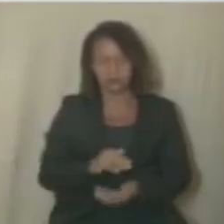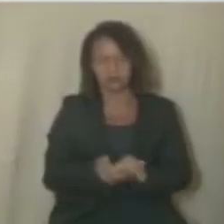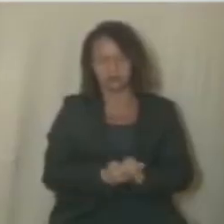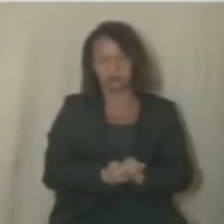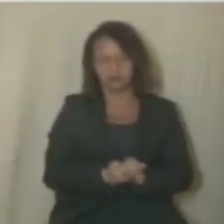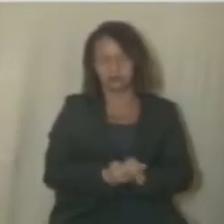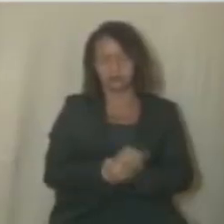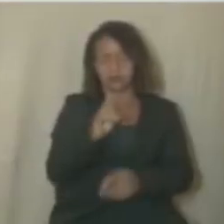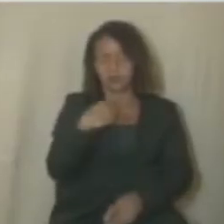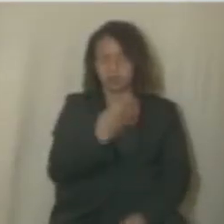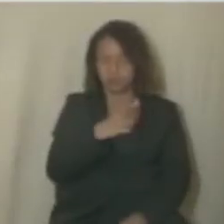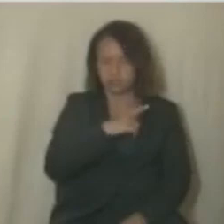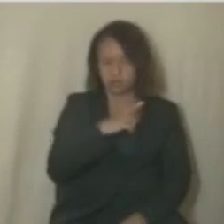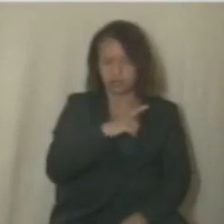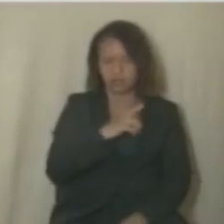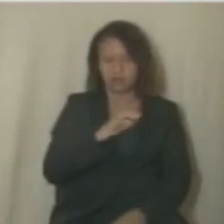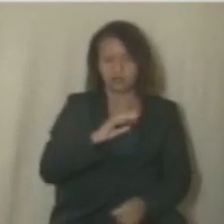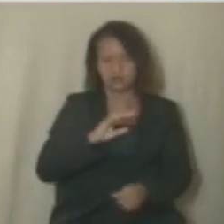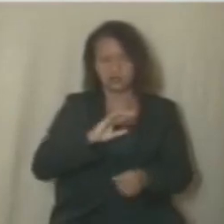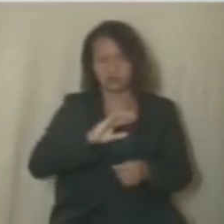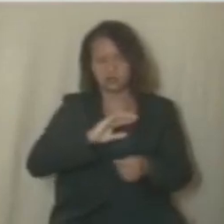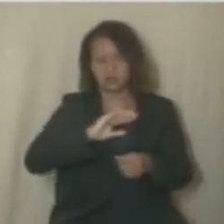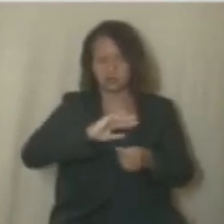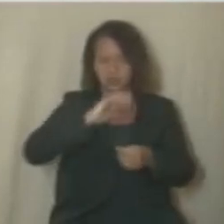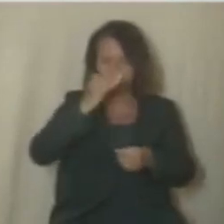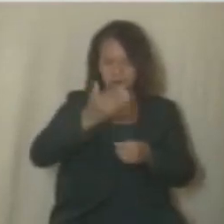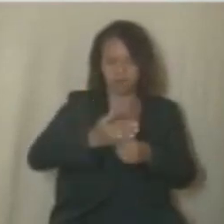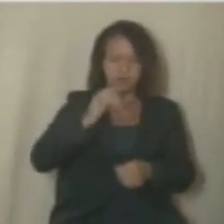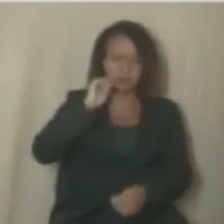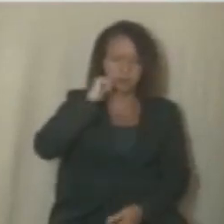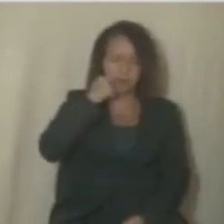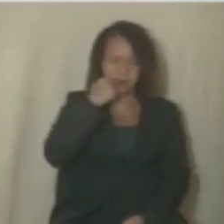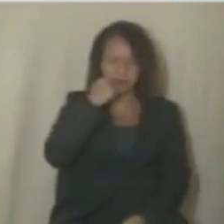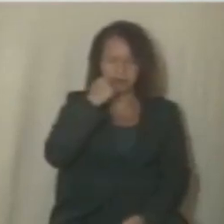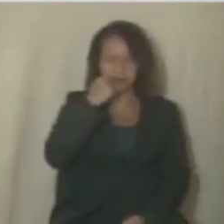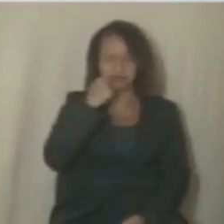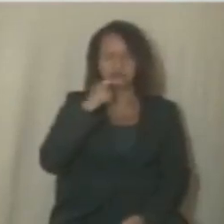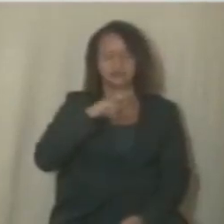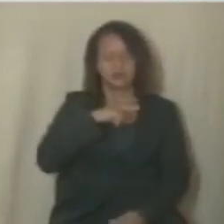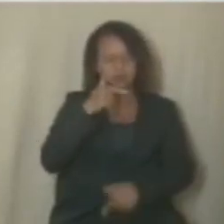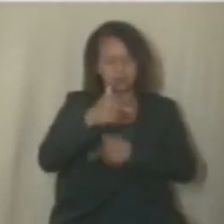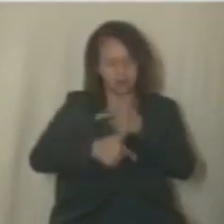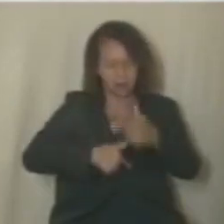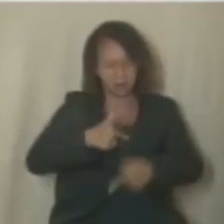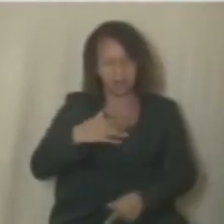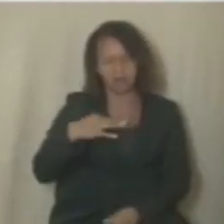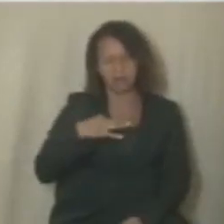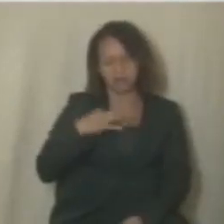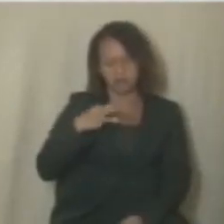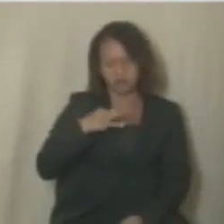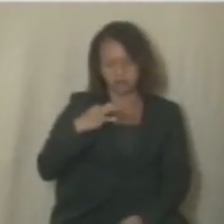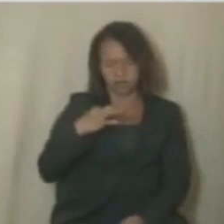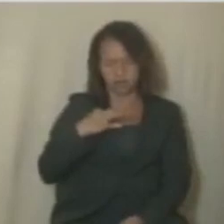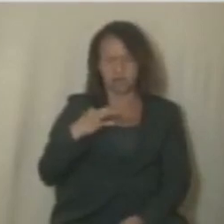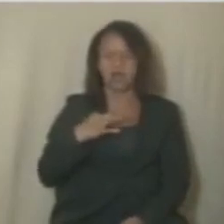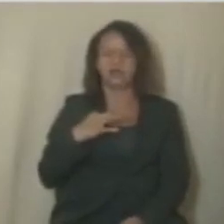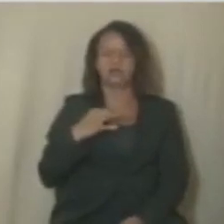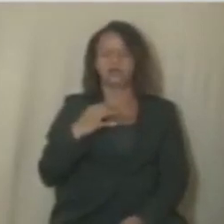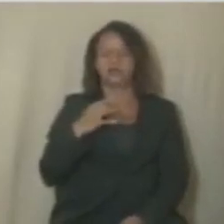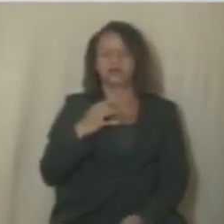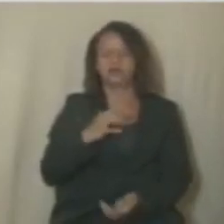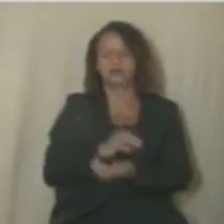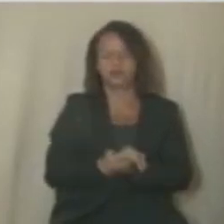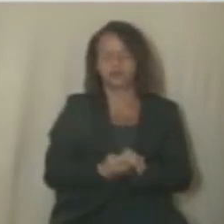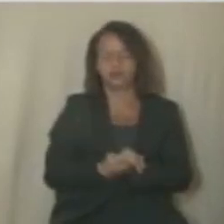Nós temos hoje uma Casa do Pão, que é um trabalho voluntariado onde